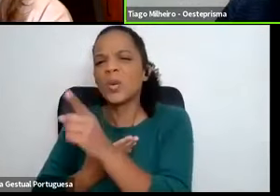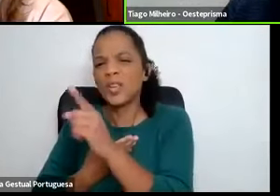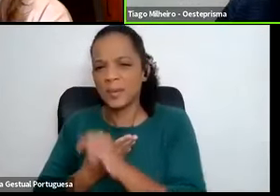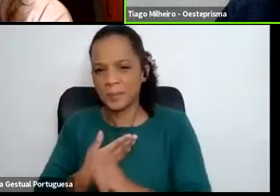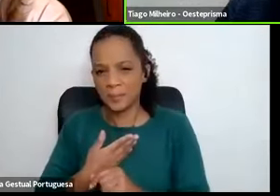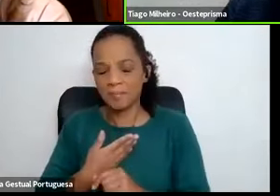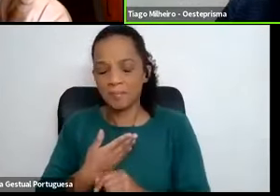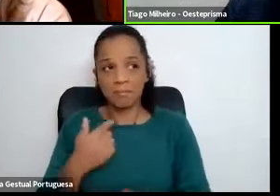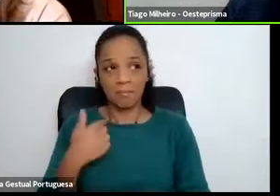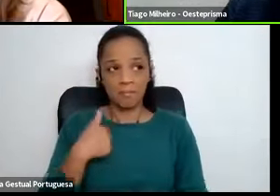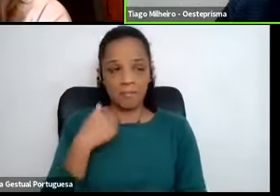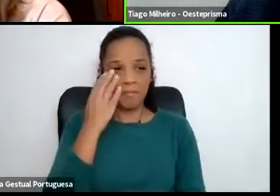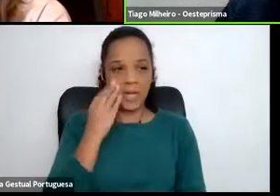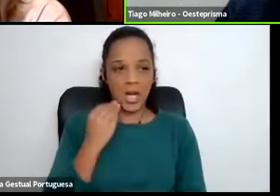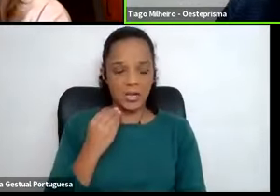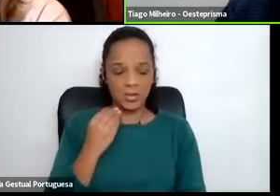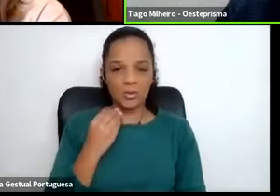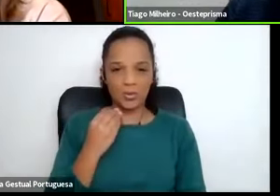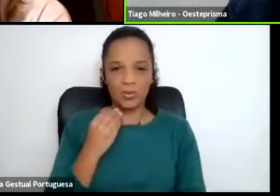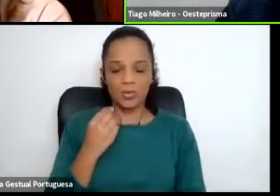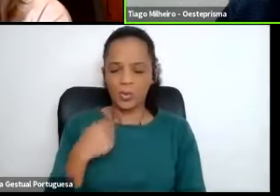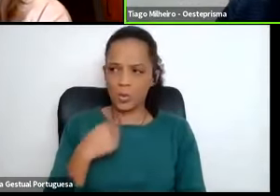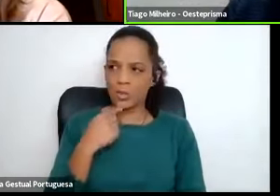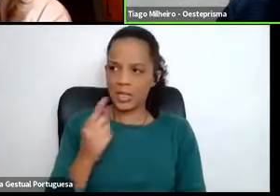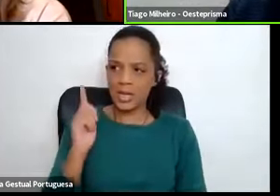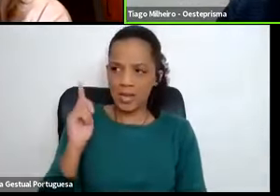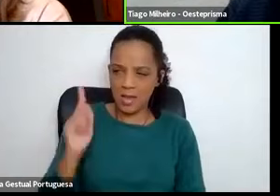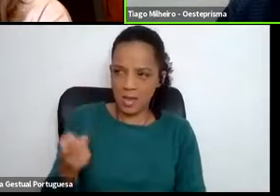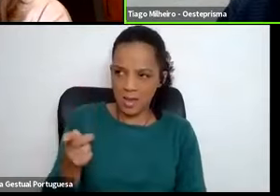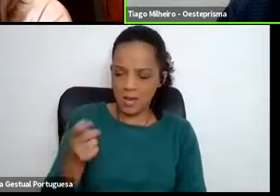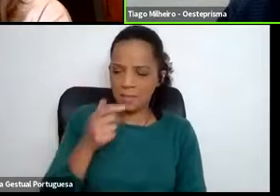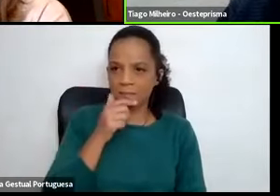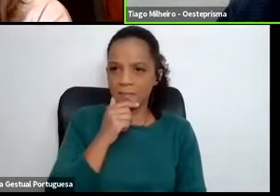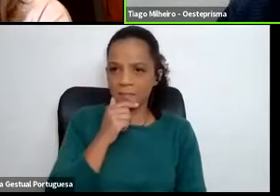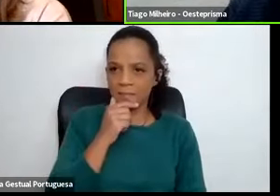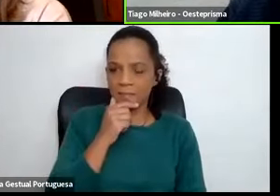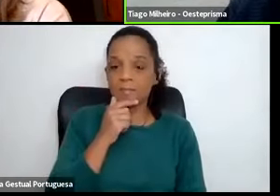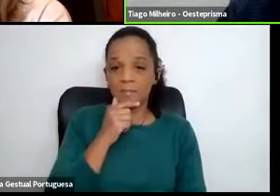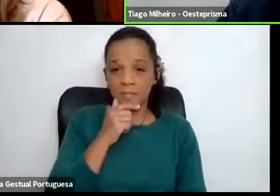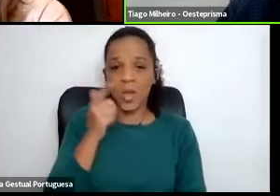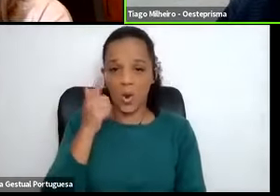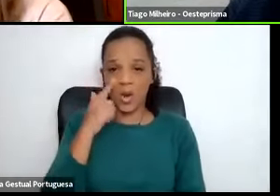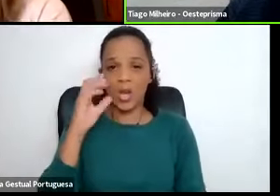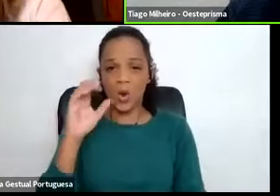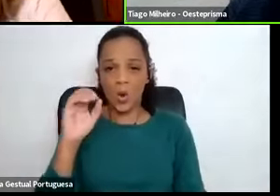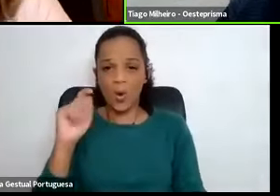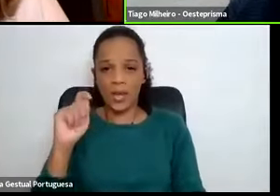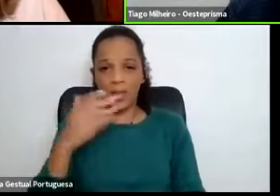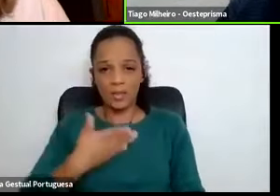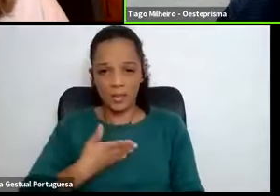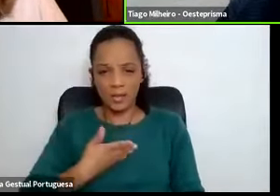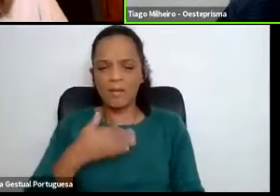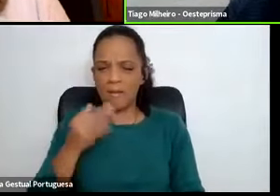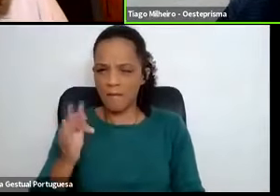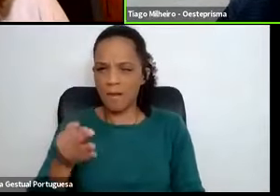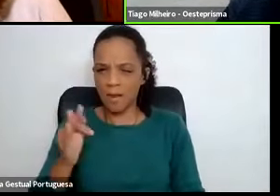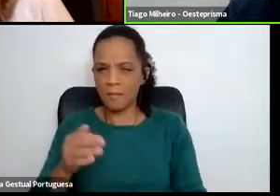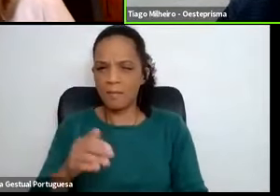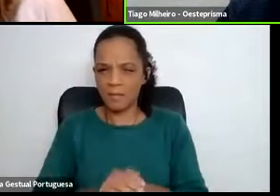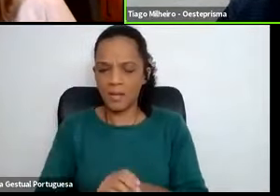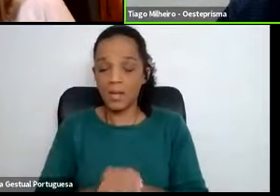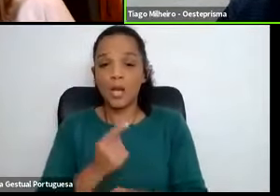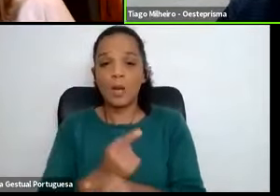Eu acho que o que lhe diria é que podes contar com a OED. A OED é uma